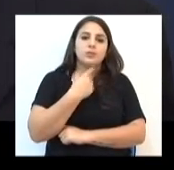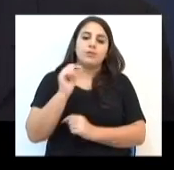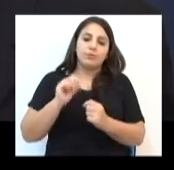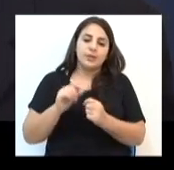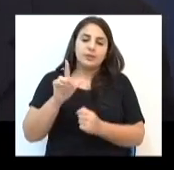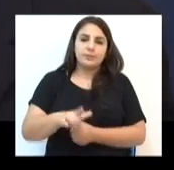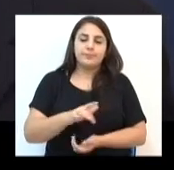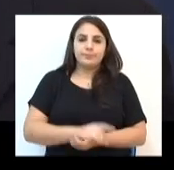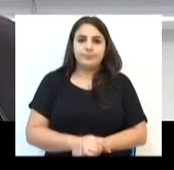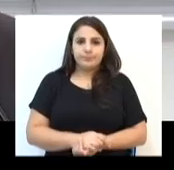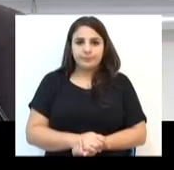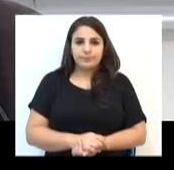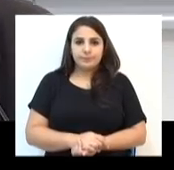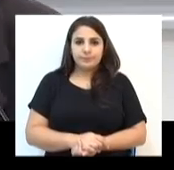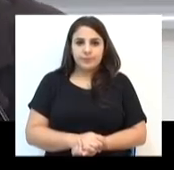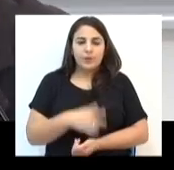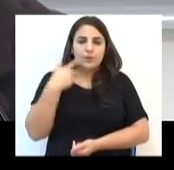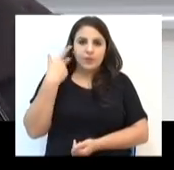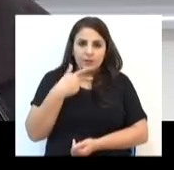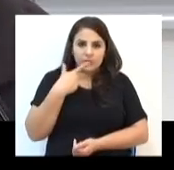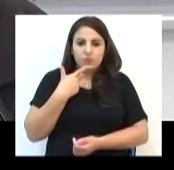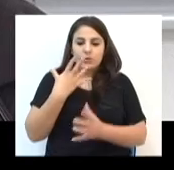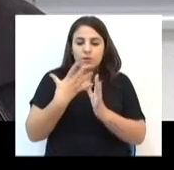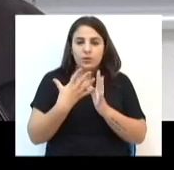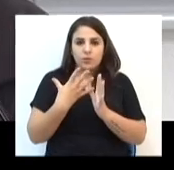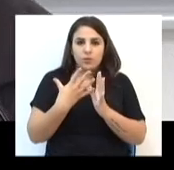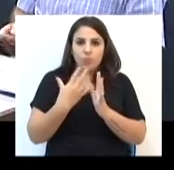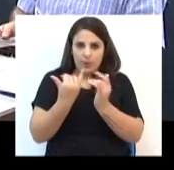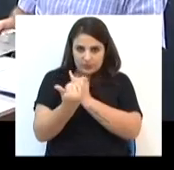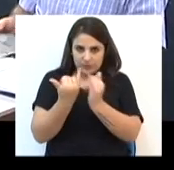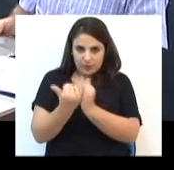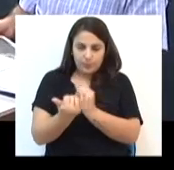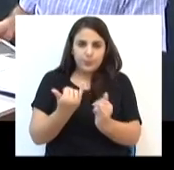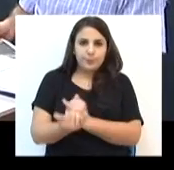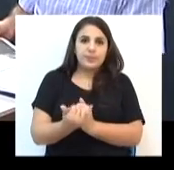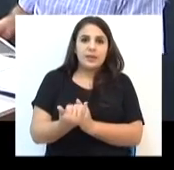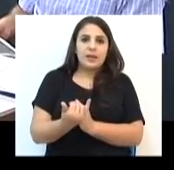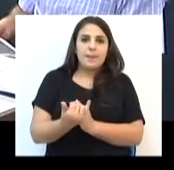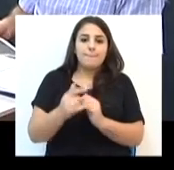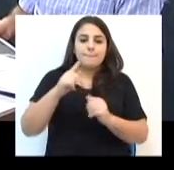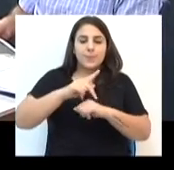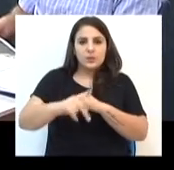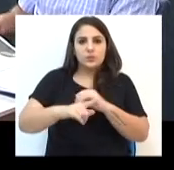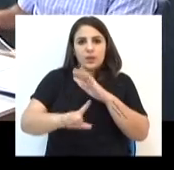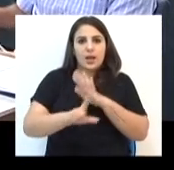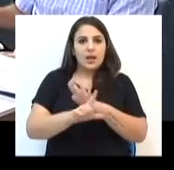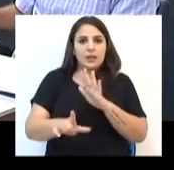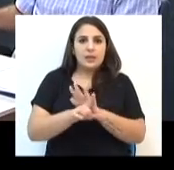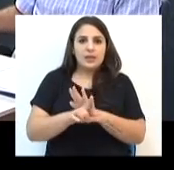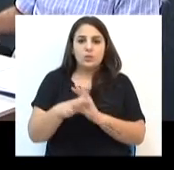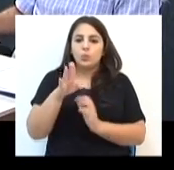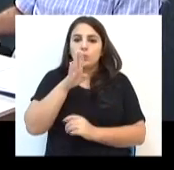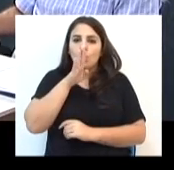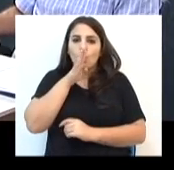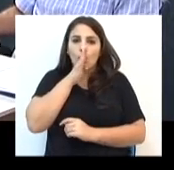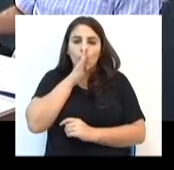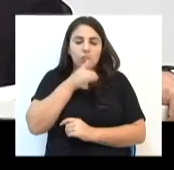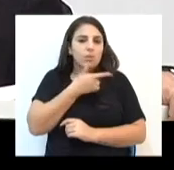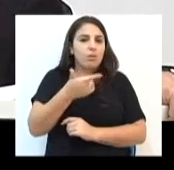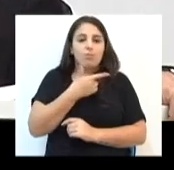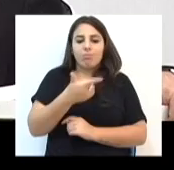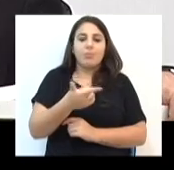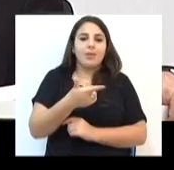executada. O parlamentar deu um exemplo. Em Passo Fundo, a lei do silêncio não tem eficácia.